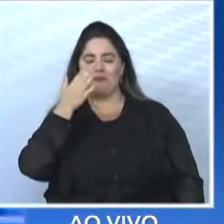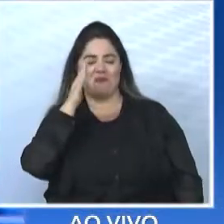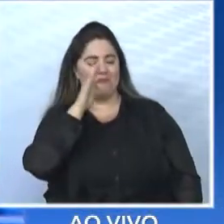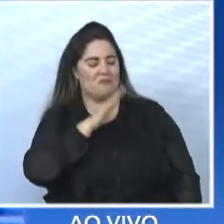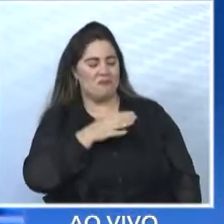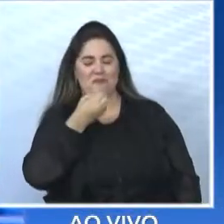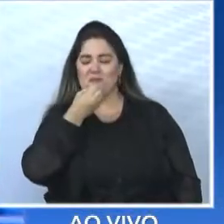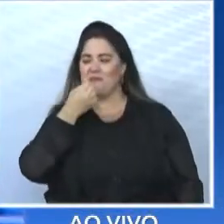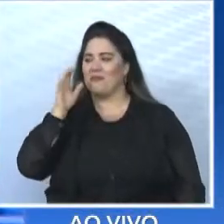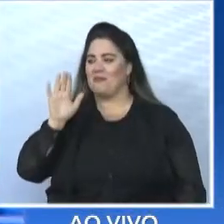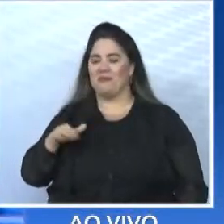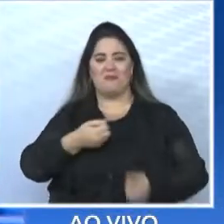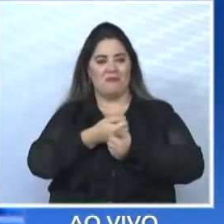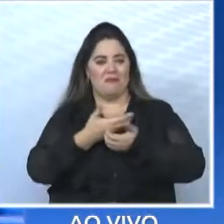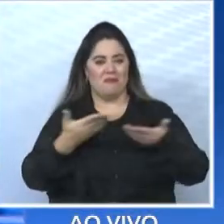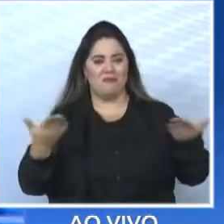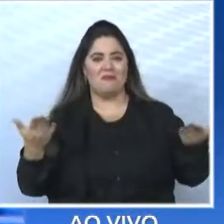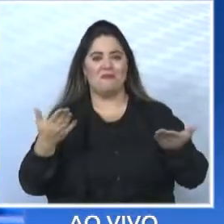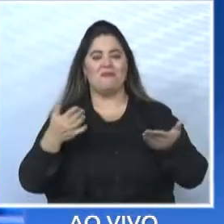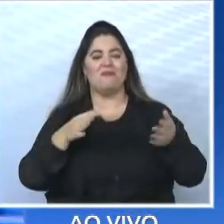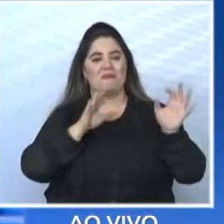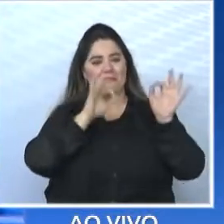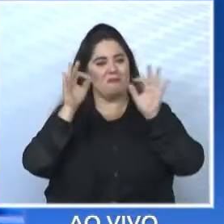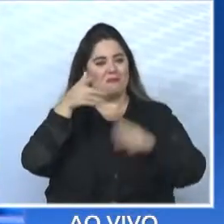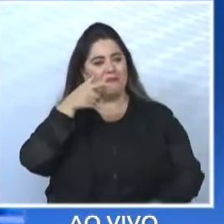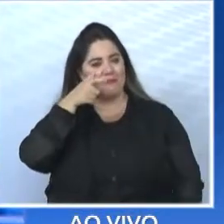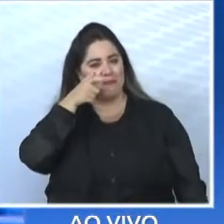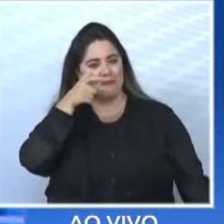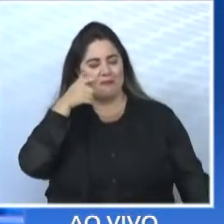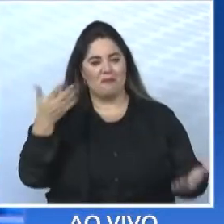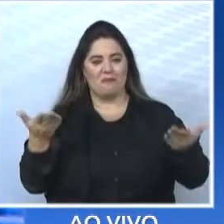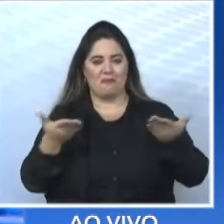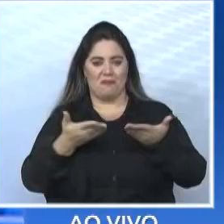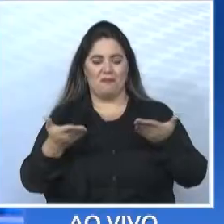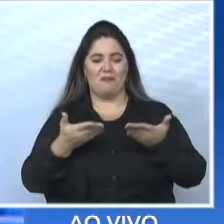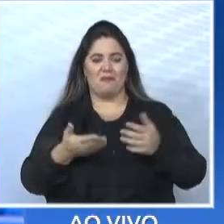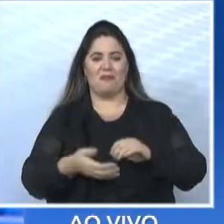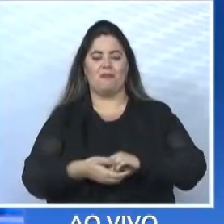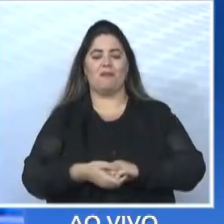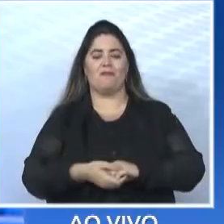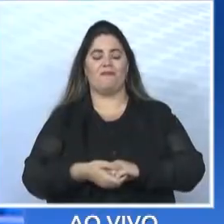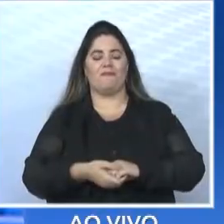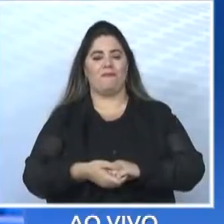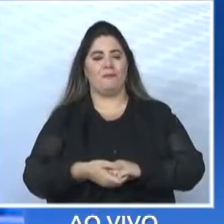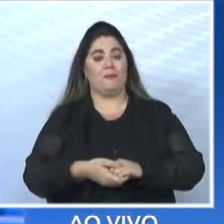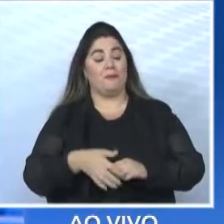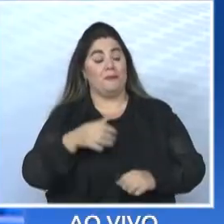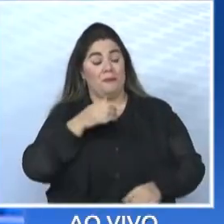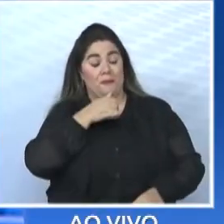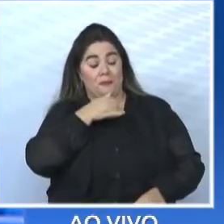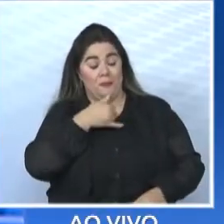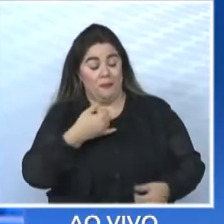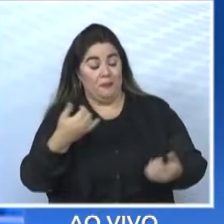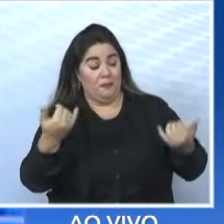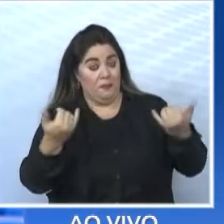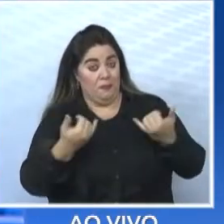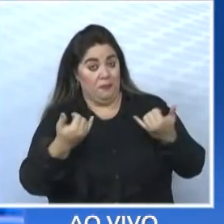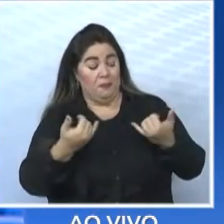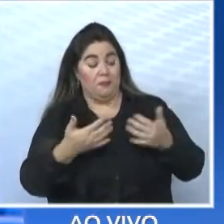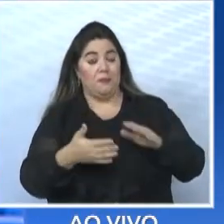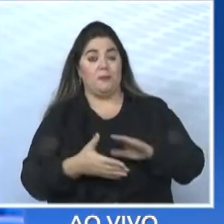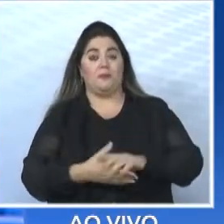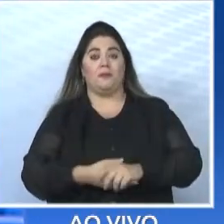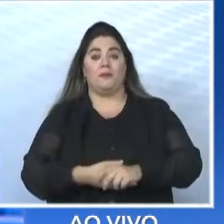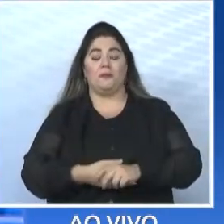todos que nos assistem hoje. Nós, infelizmente, tivemos essa notícia e agora ela e